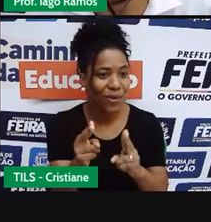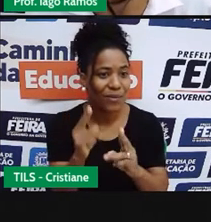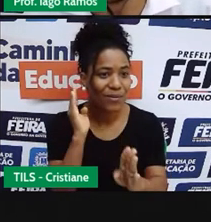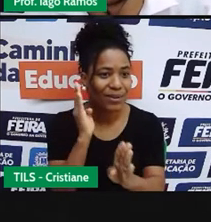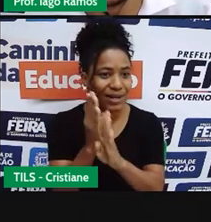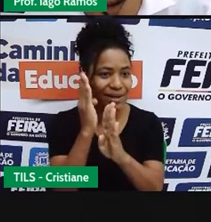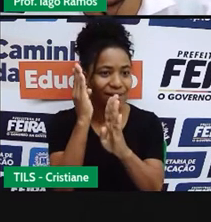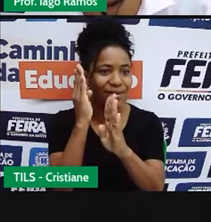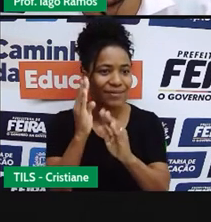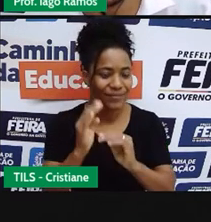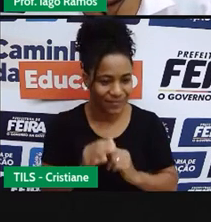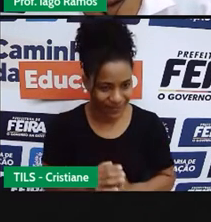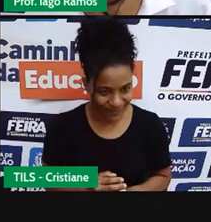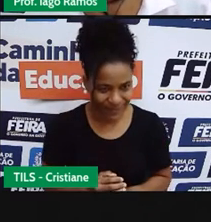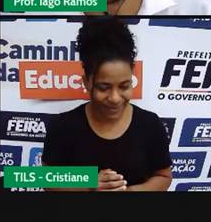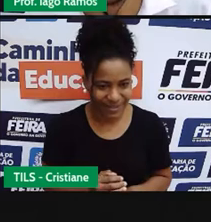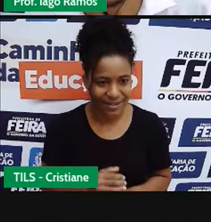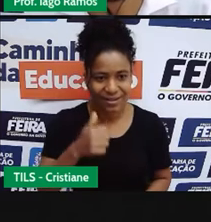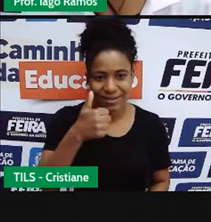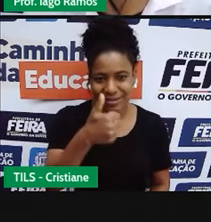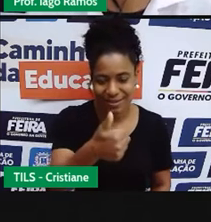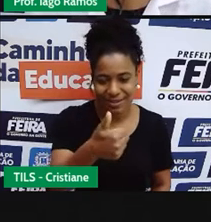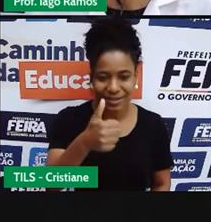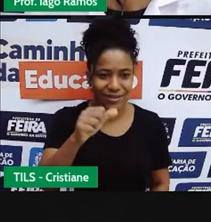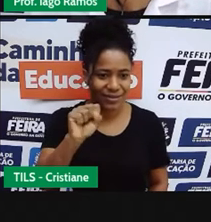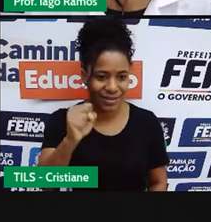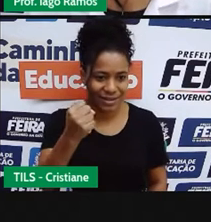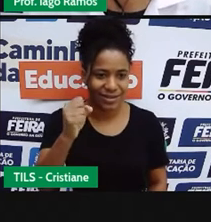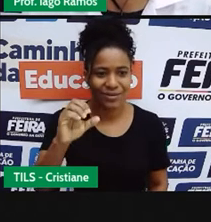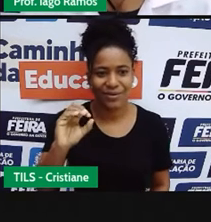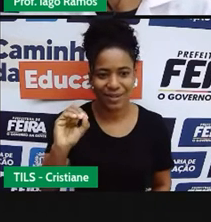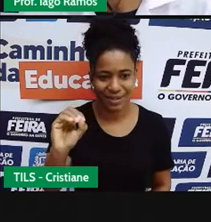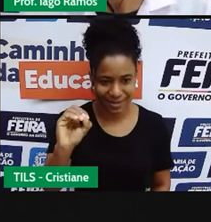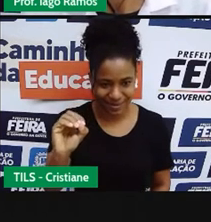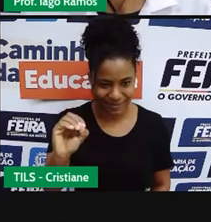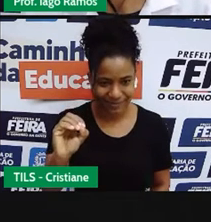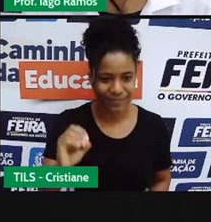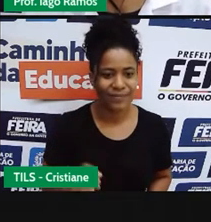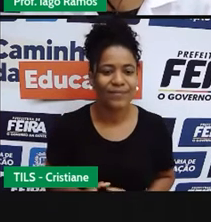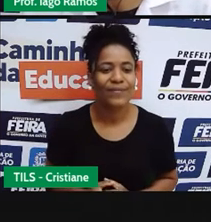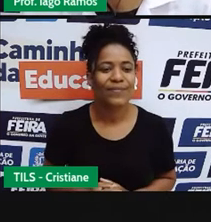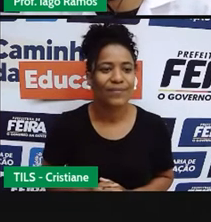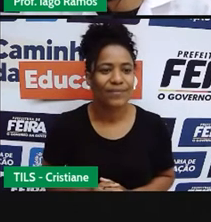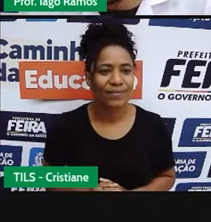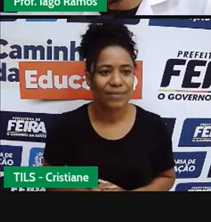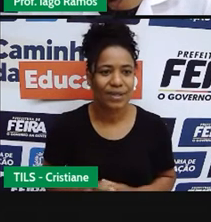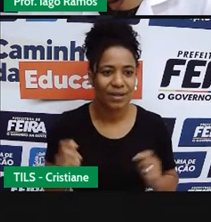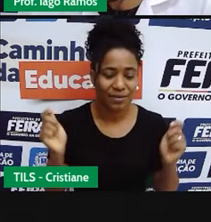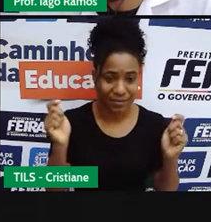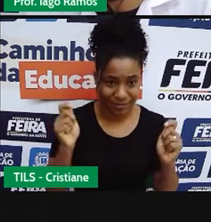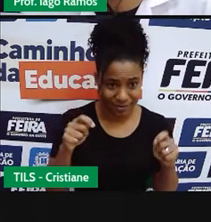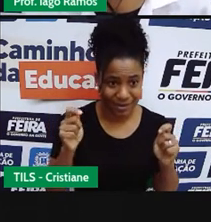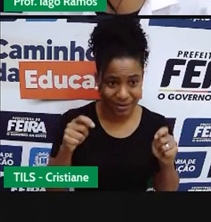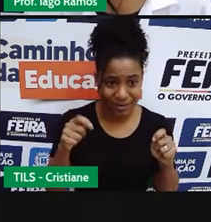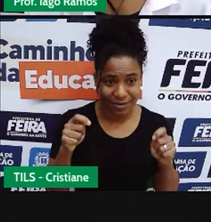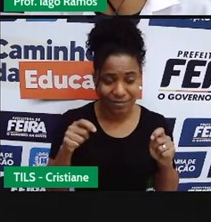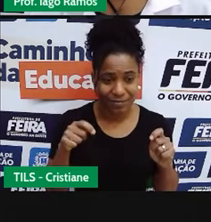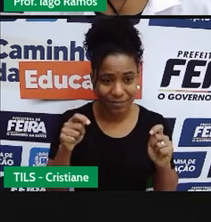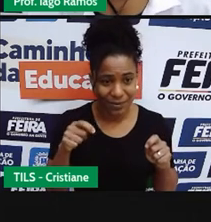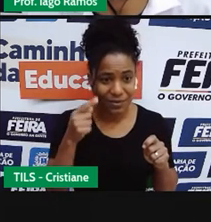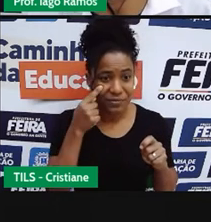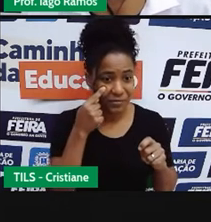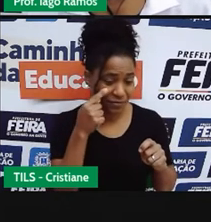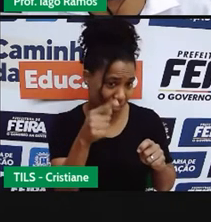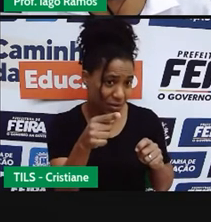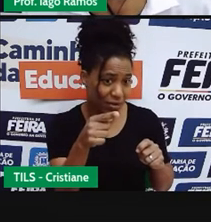180. Então, esse vai ser, pode, né? Da forma como a gente tá